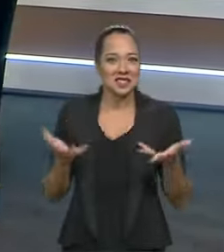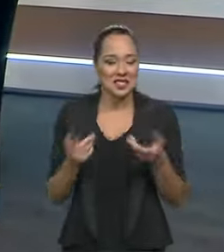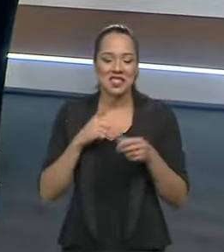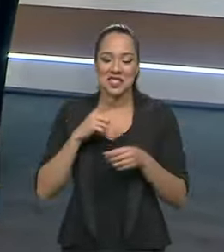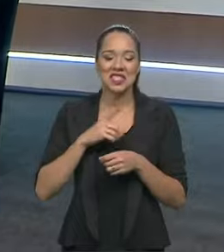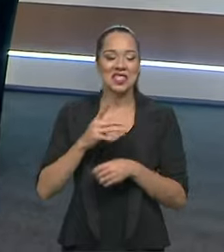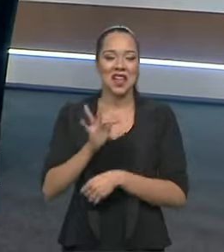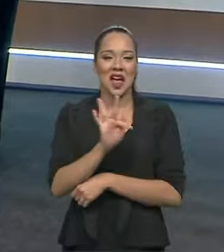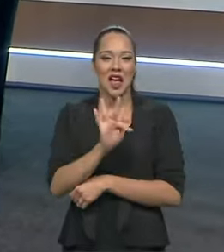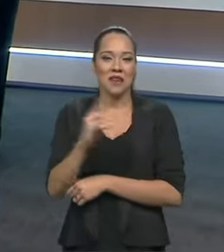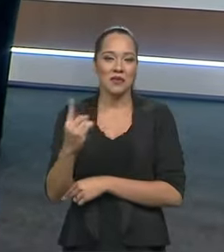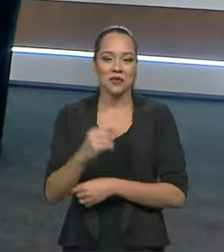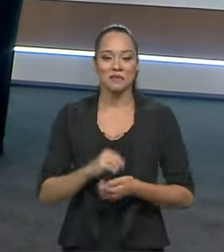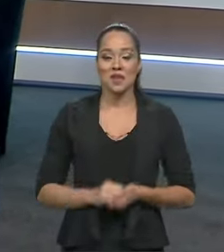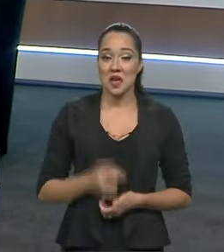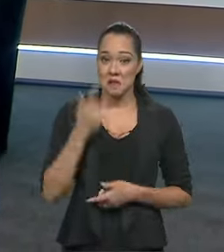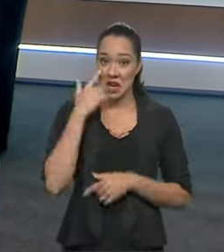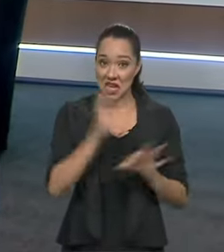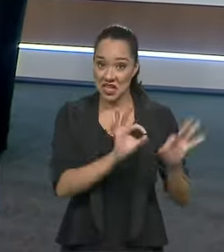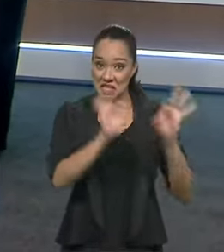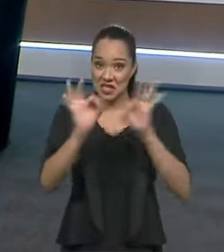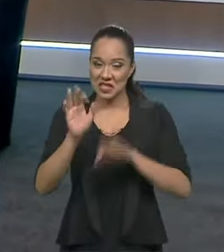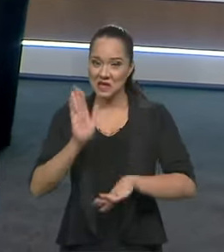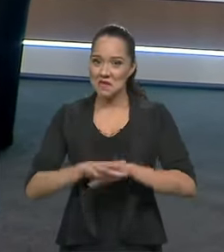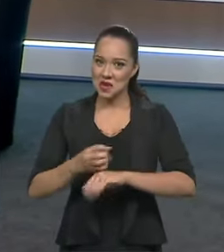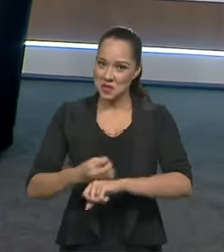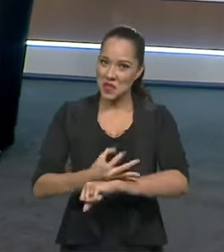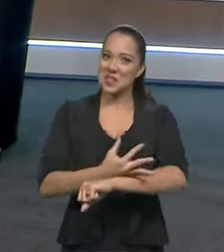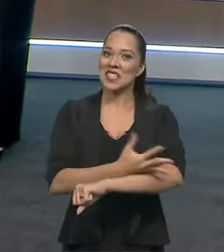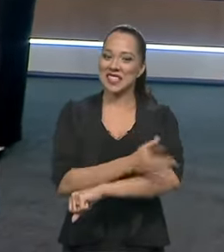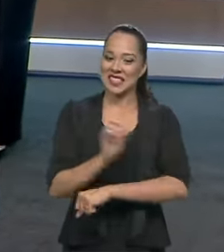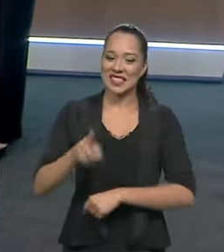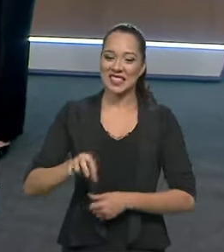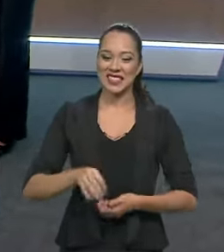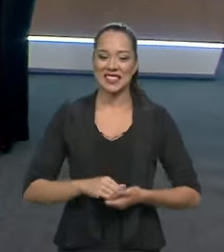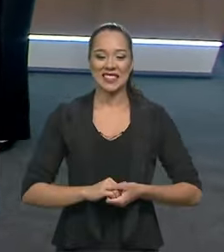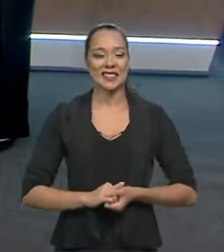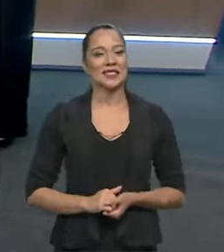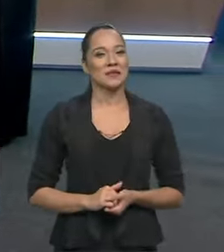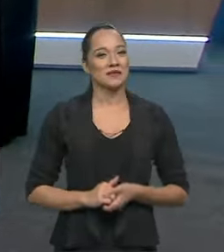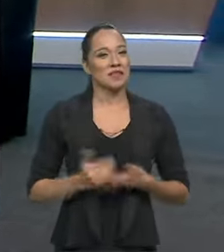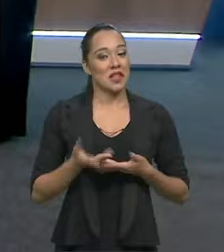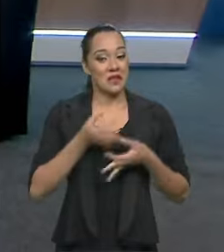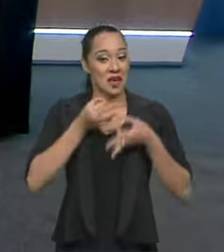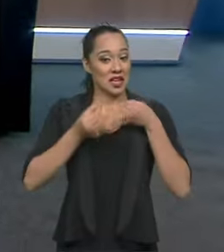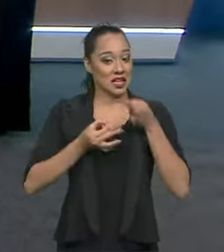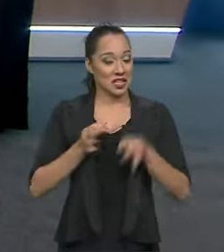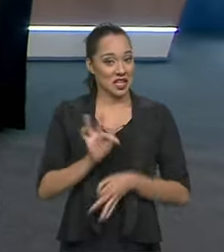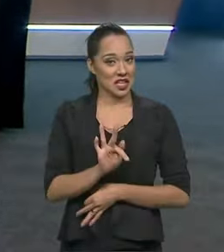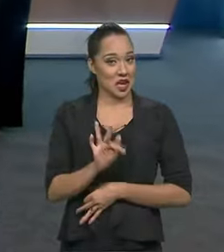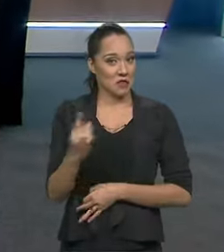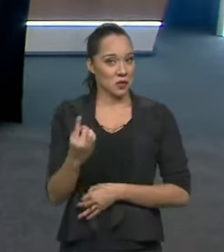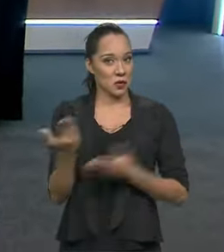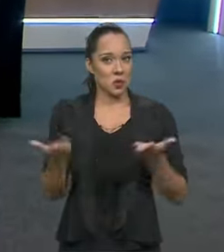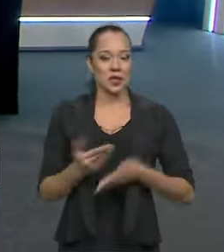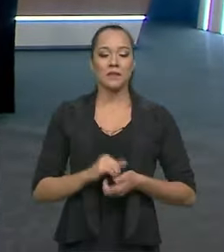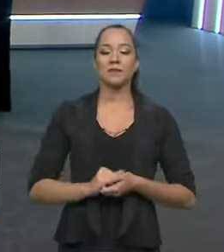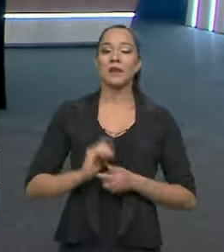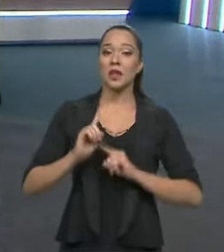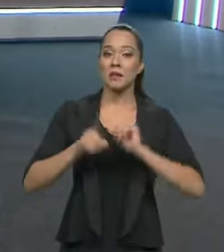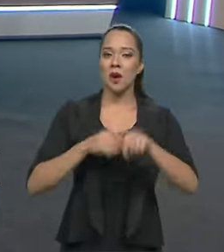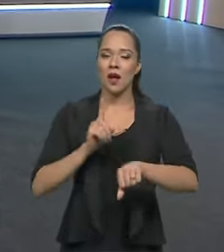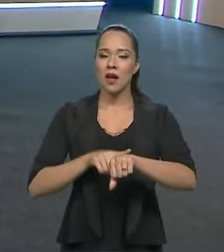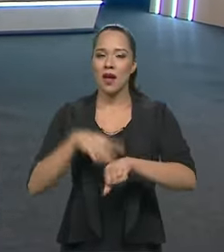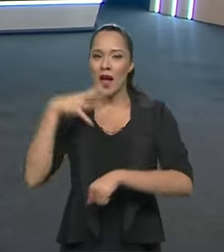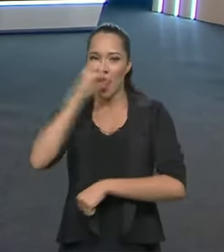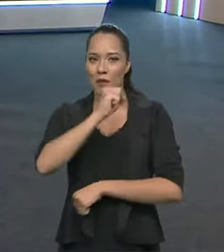na Fórmula 1. E pra quem assiste, muito mais emocionante, sem dúvida. Vai uma certa crítica ao Fórmula 1 de hoje. Mas depois, nós vamos pra um rápido